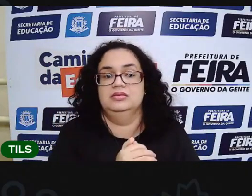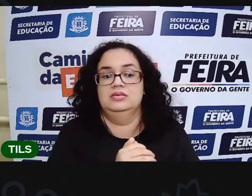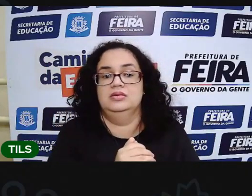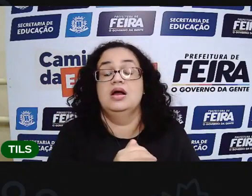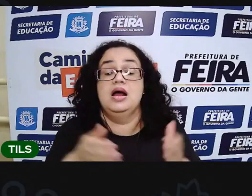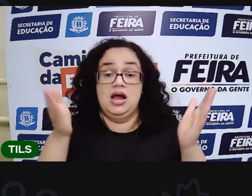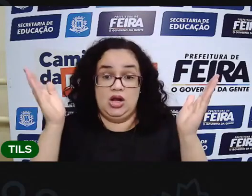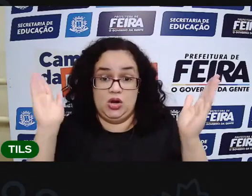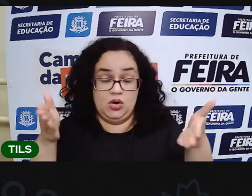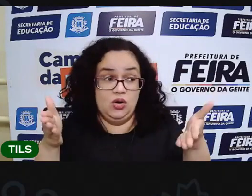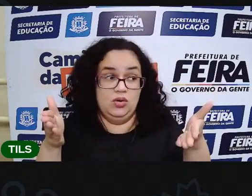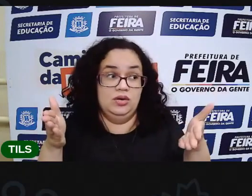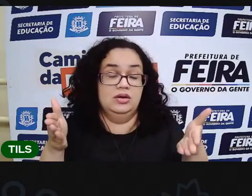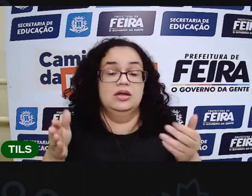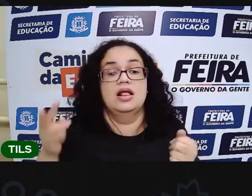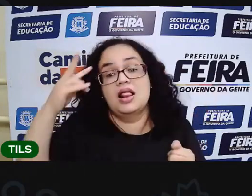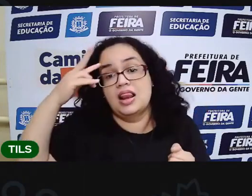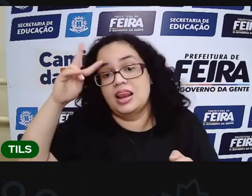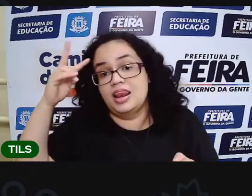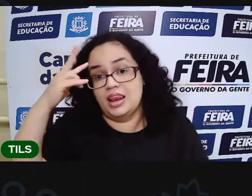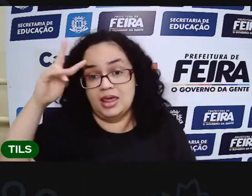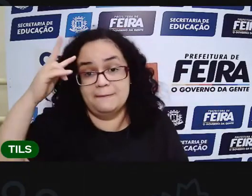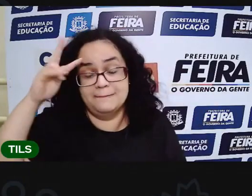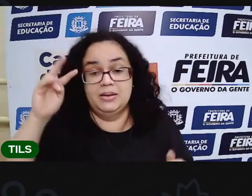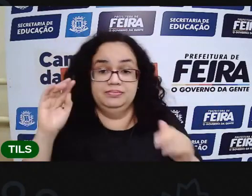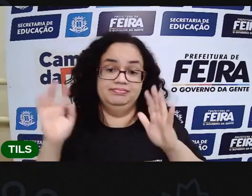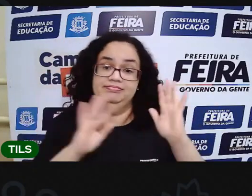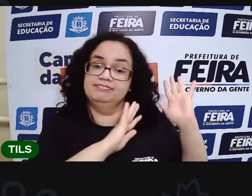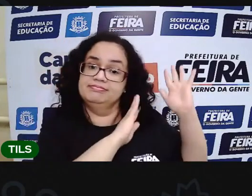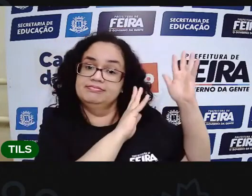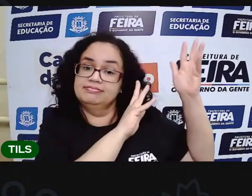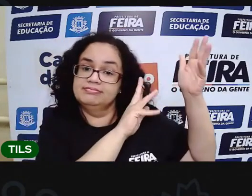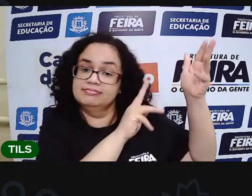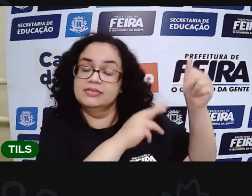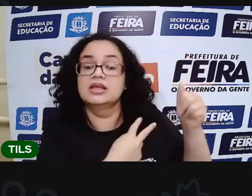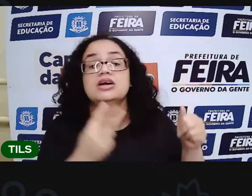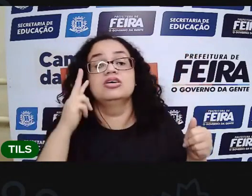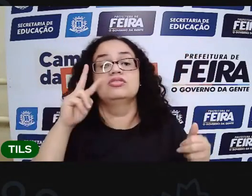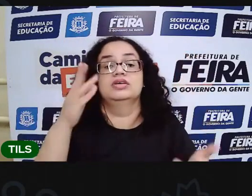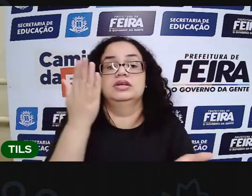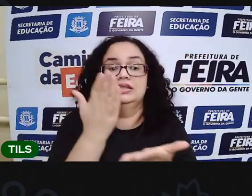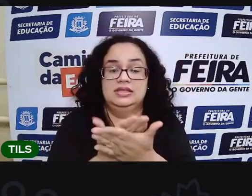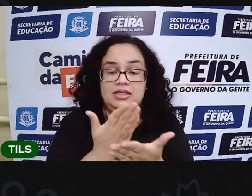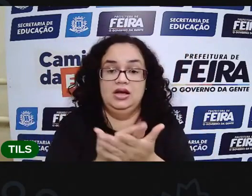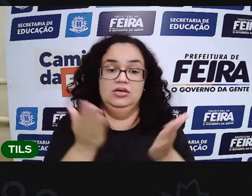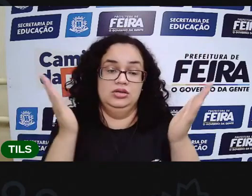Agora, a gente vai recapitular, vai relembrar tudo que a gente viu na aula de hoje.